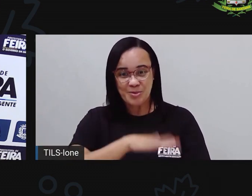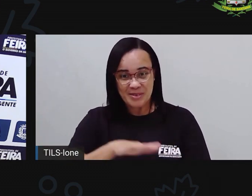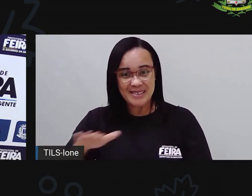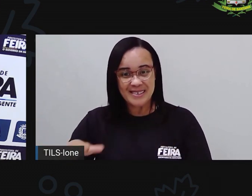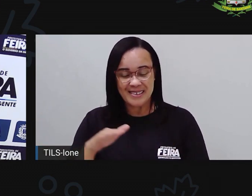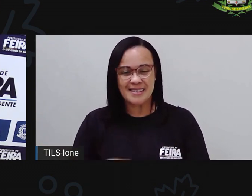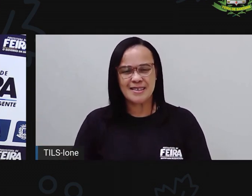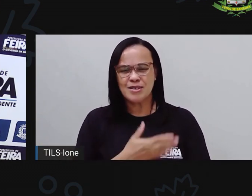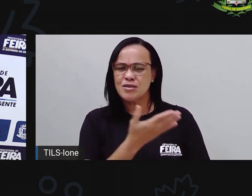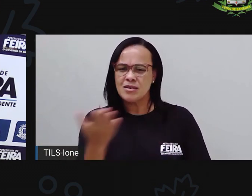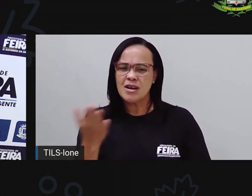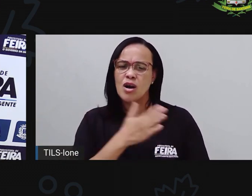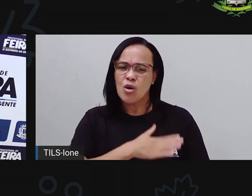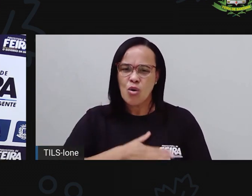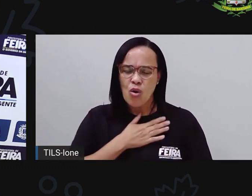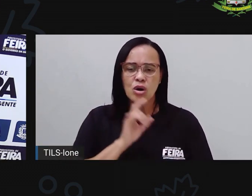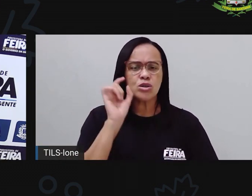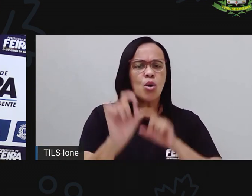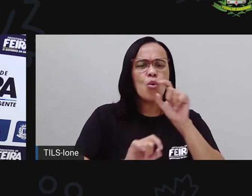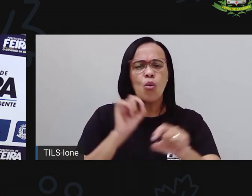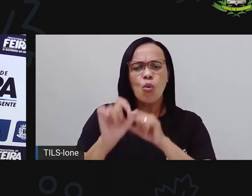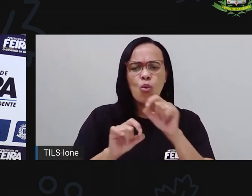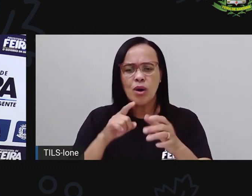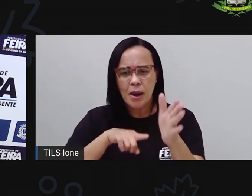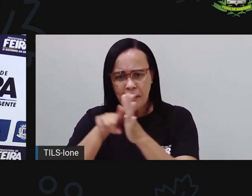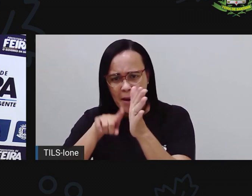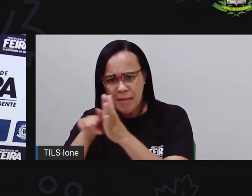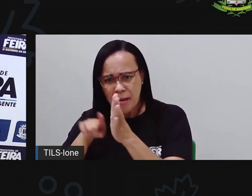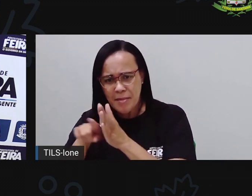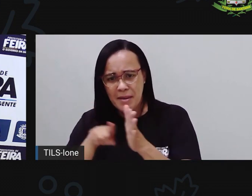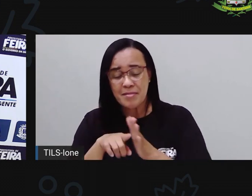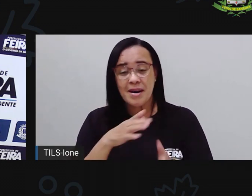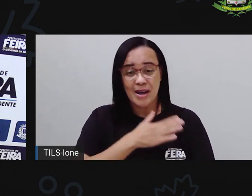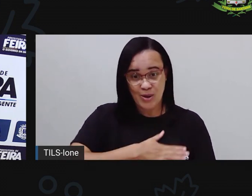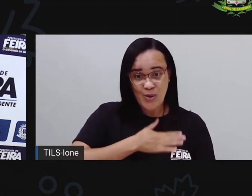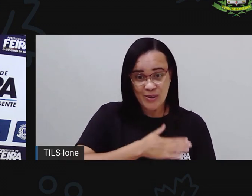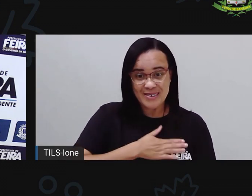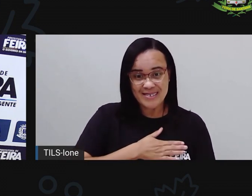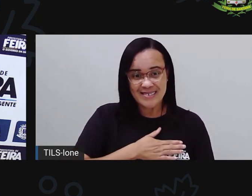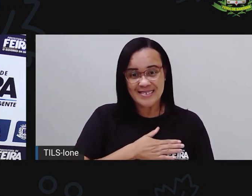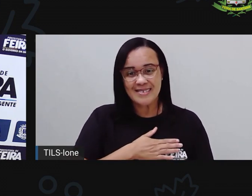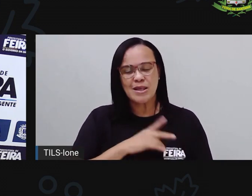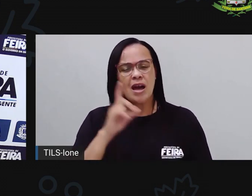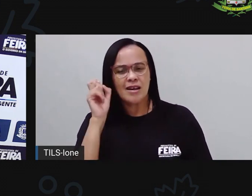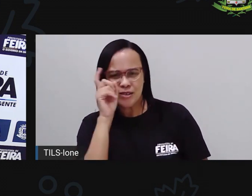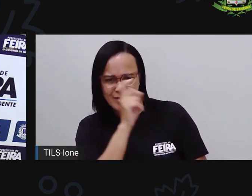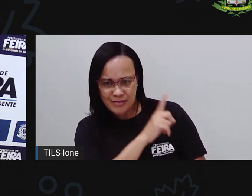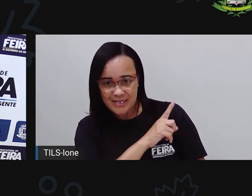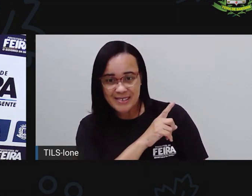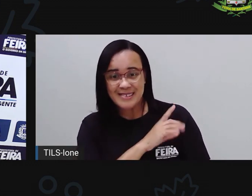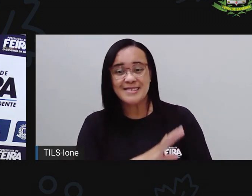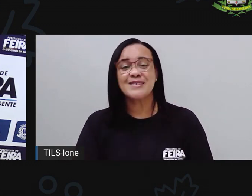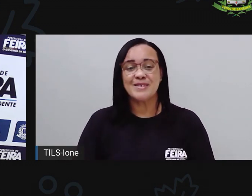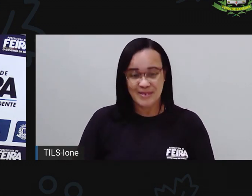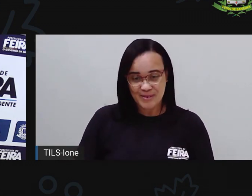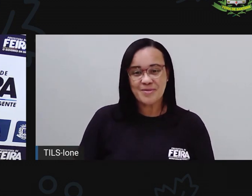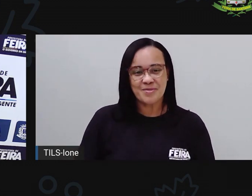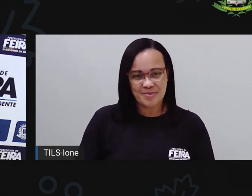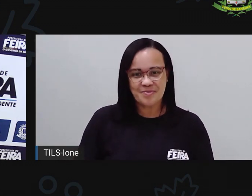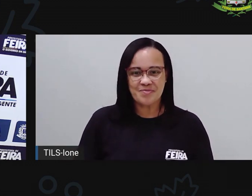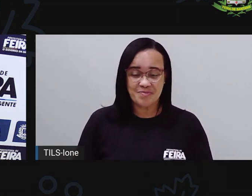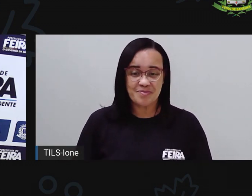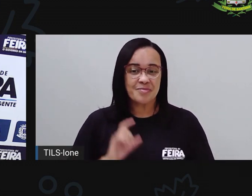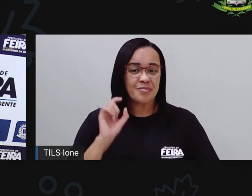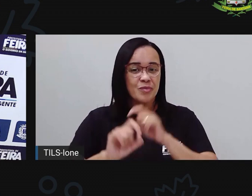gostam de charadas? Eu gosto. É difícil, né? Às vezes, aí não pode fazer como Theo, né? De fazer